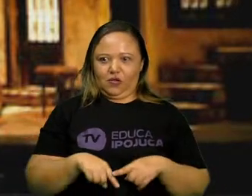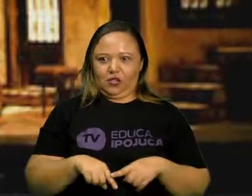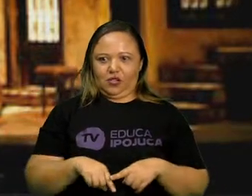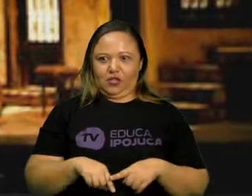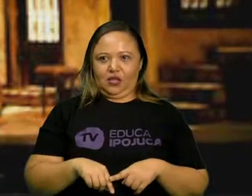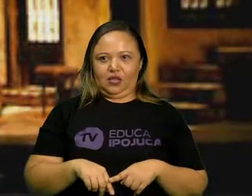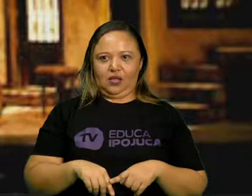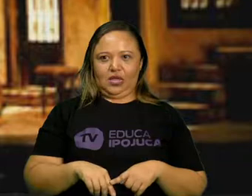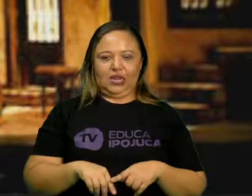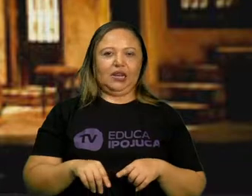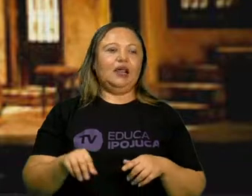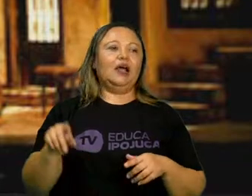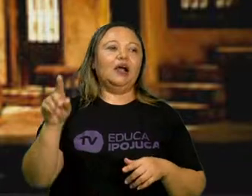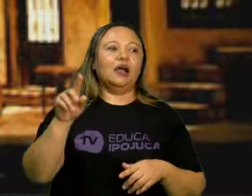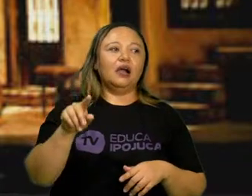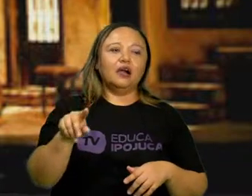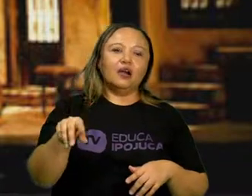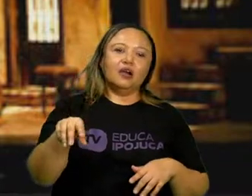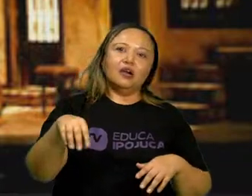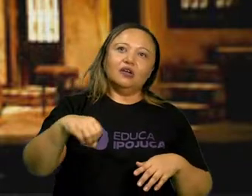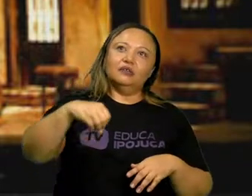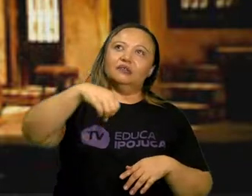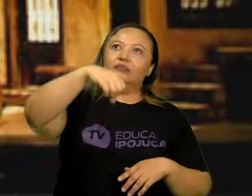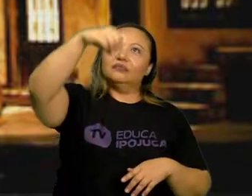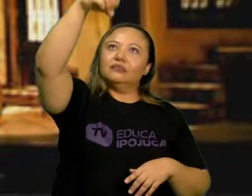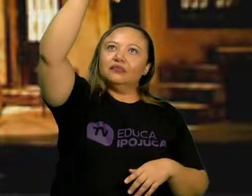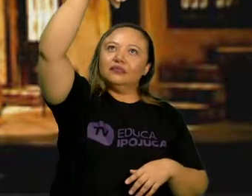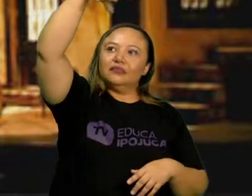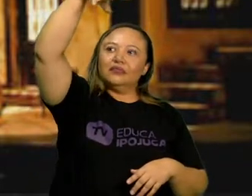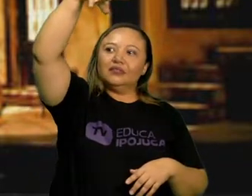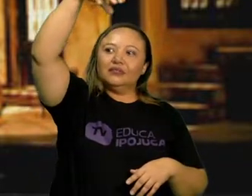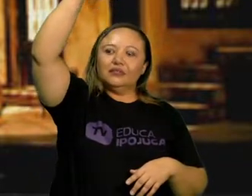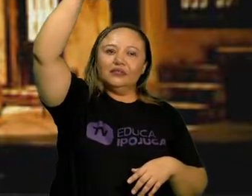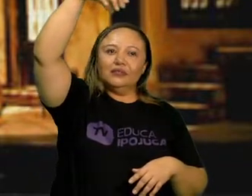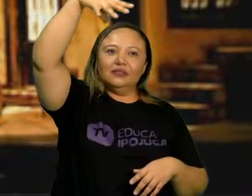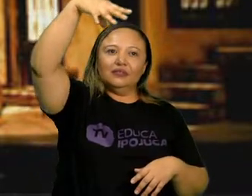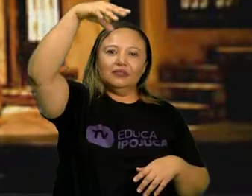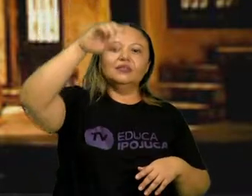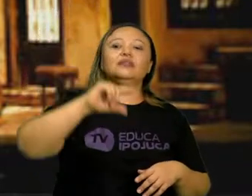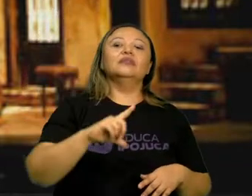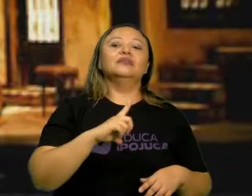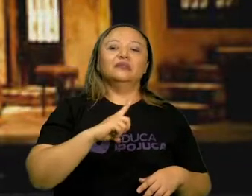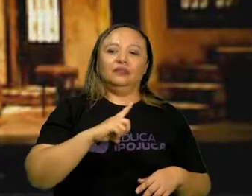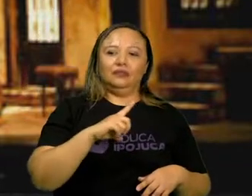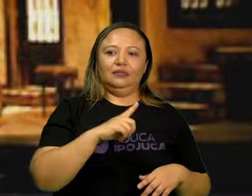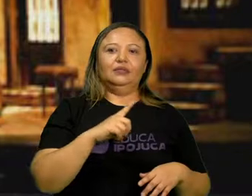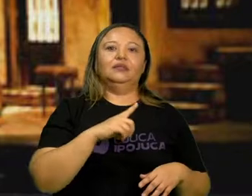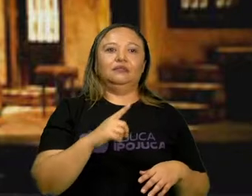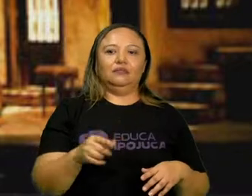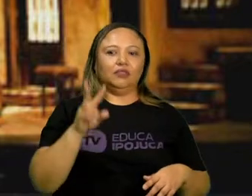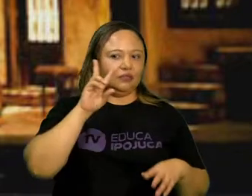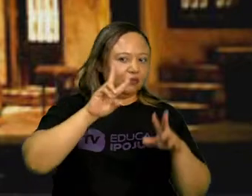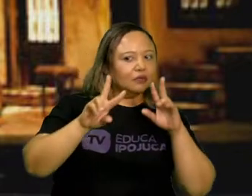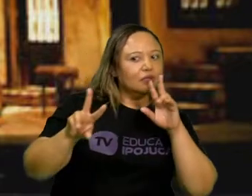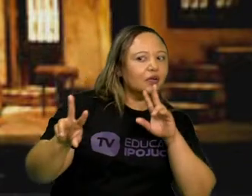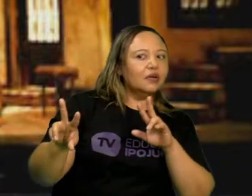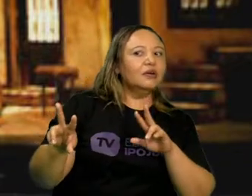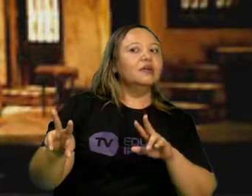tal qual. Até lustre tem no meio. Então, até um lustre no teto, você está